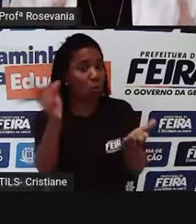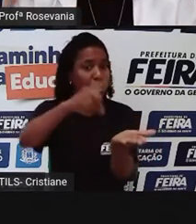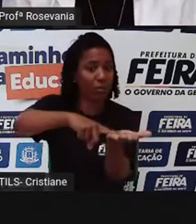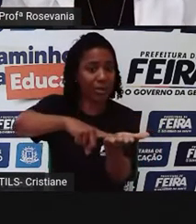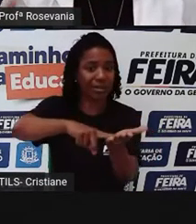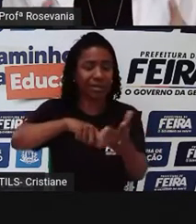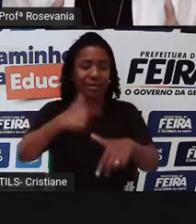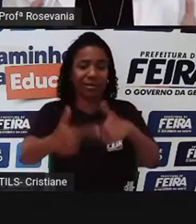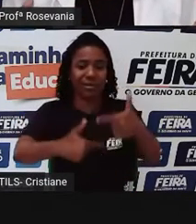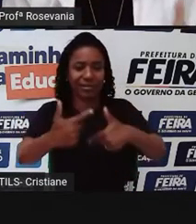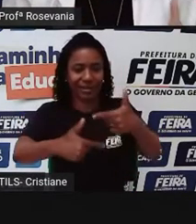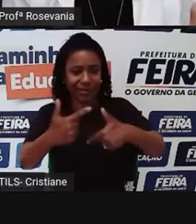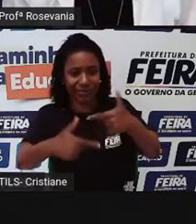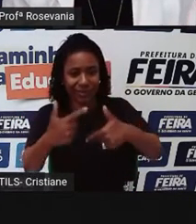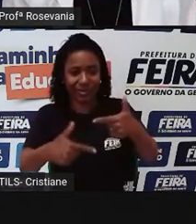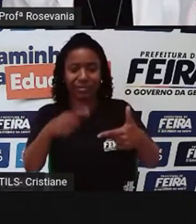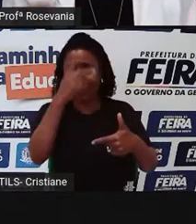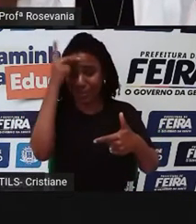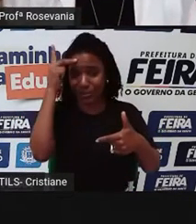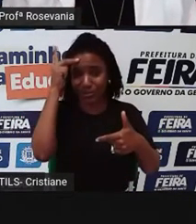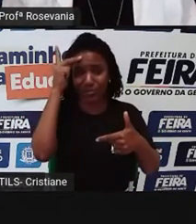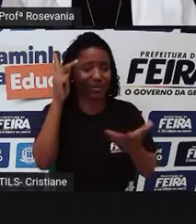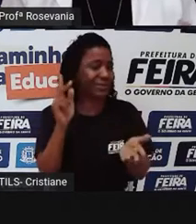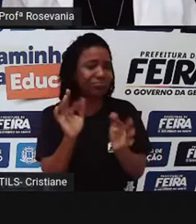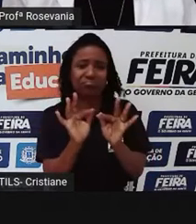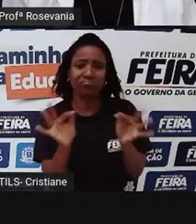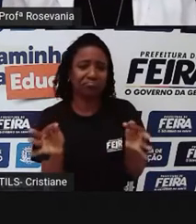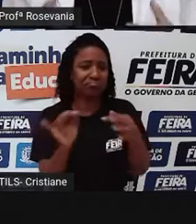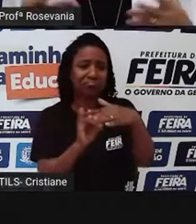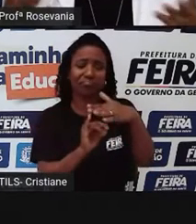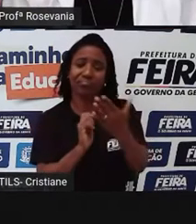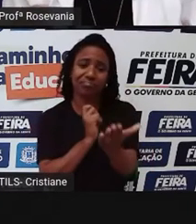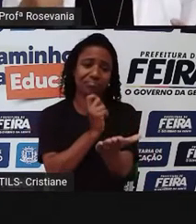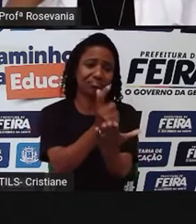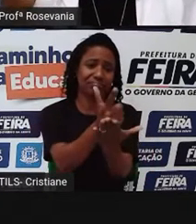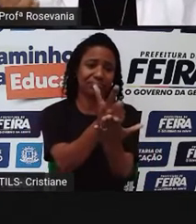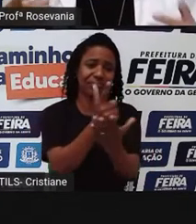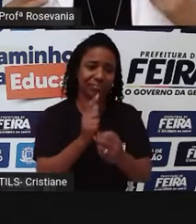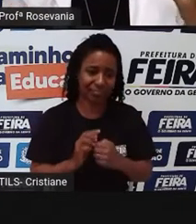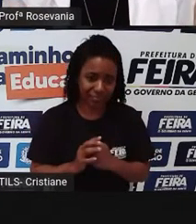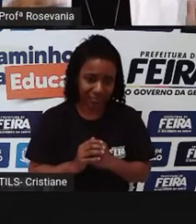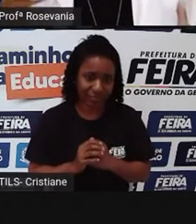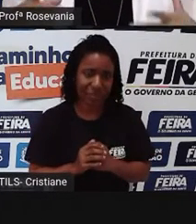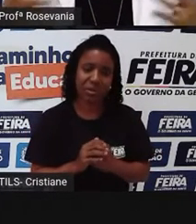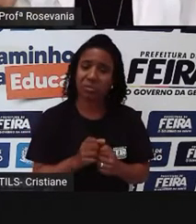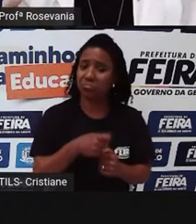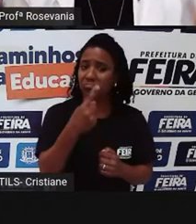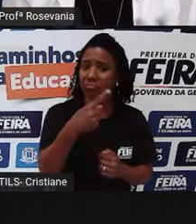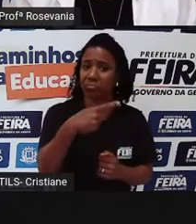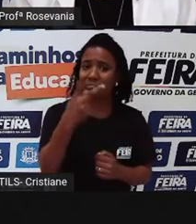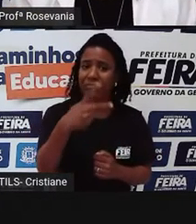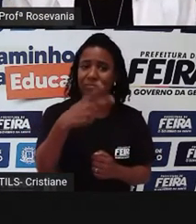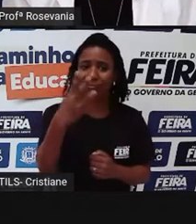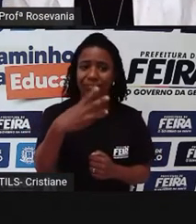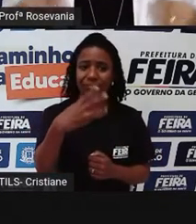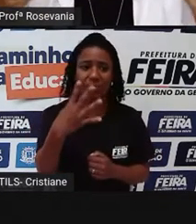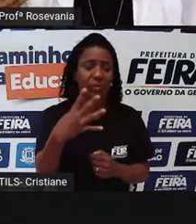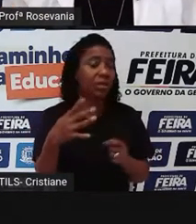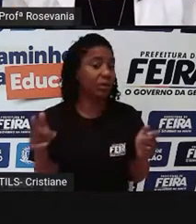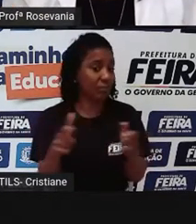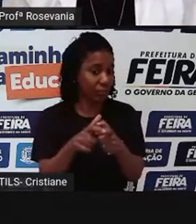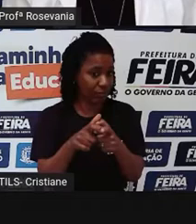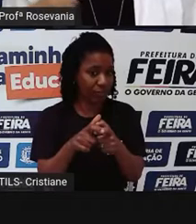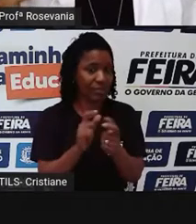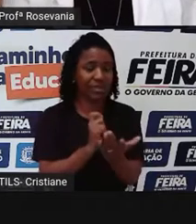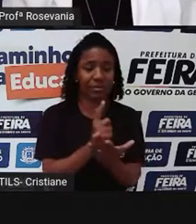o povo ali, de modo geral, e ele acaba levando uma, duas, três, quatro unidades. Eu